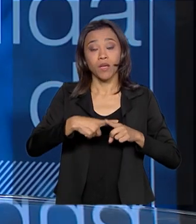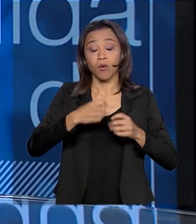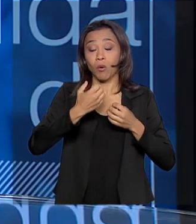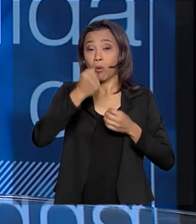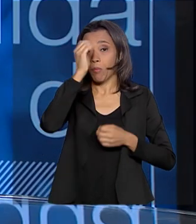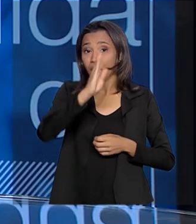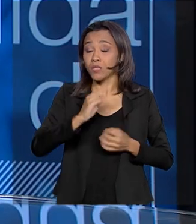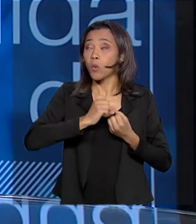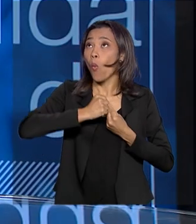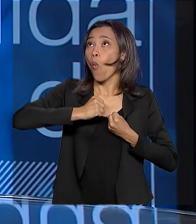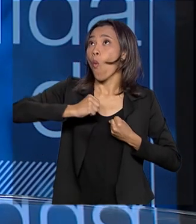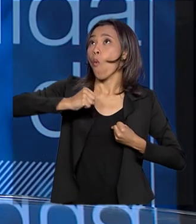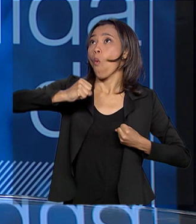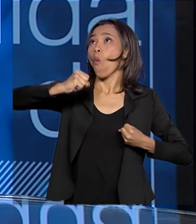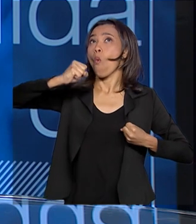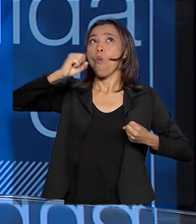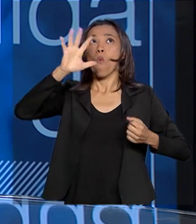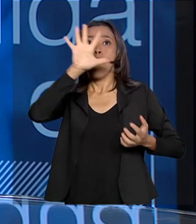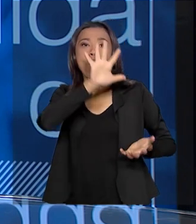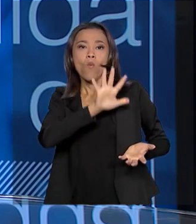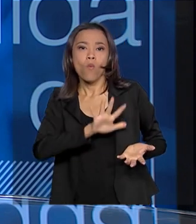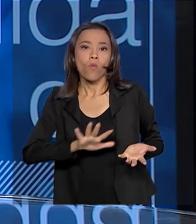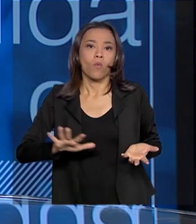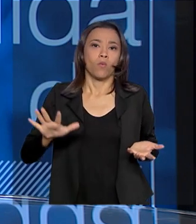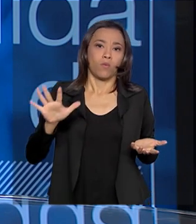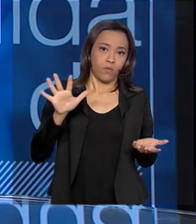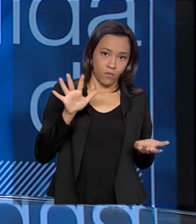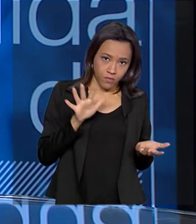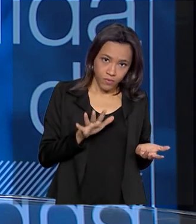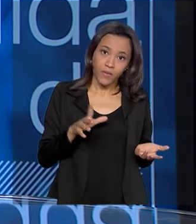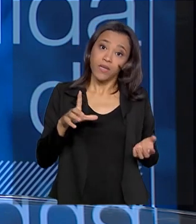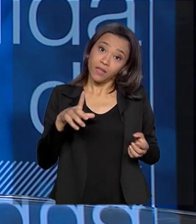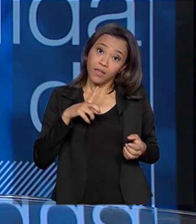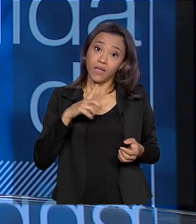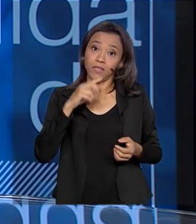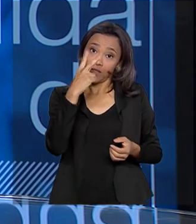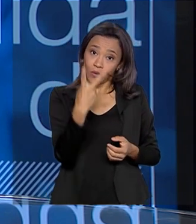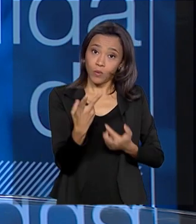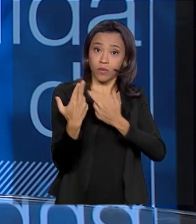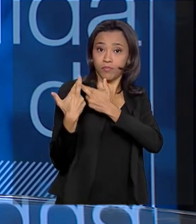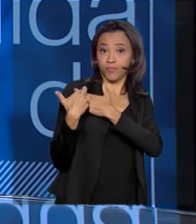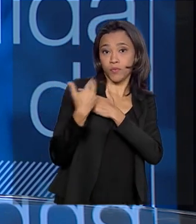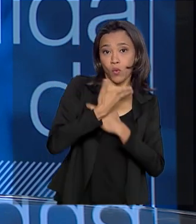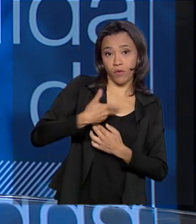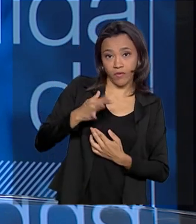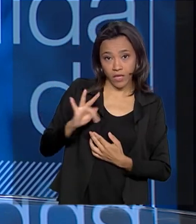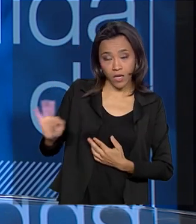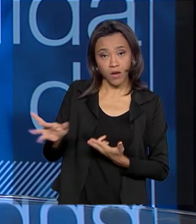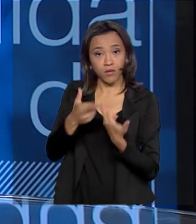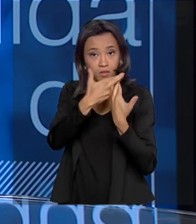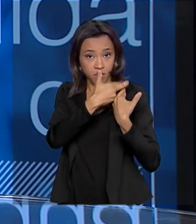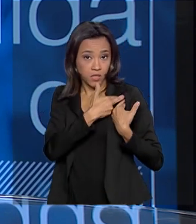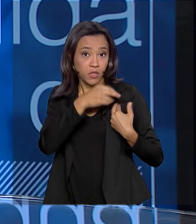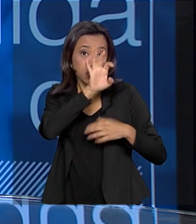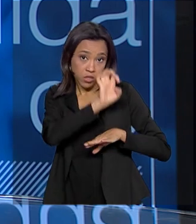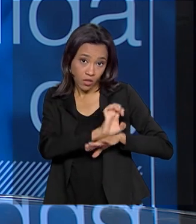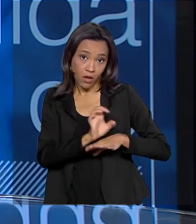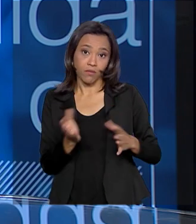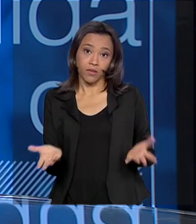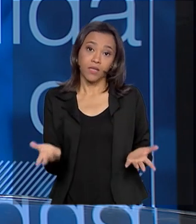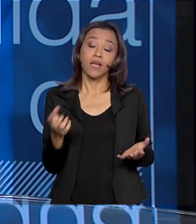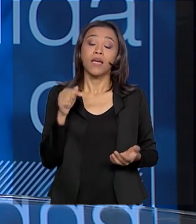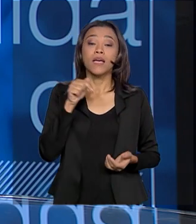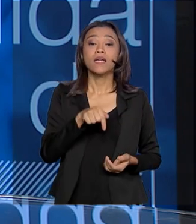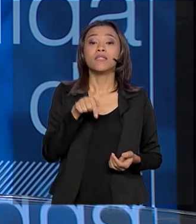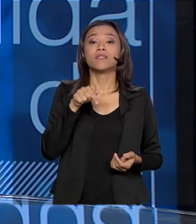geográfica do nosso país e em razão dessa dupla dominialidade. Também é preciso considerar que esses 12% de água